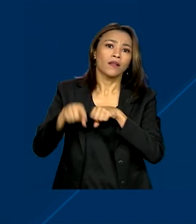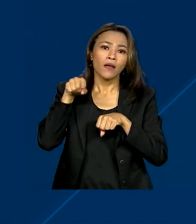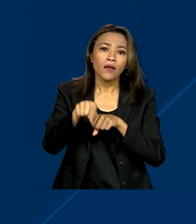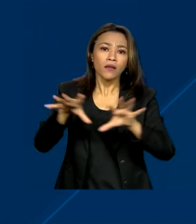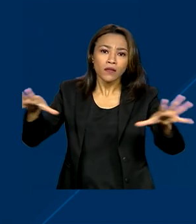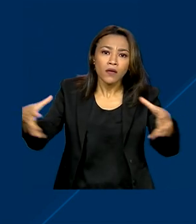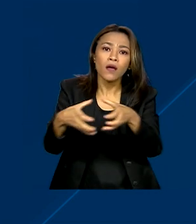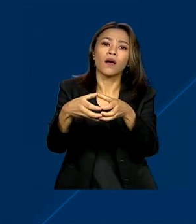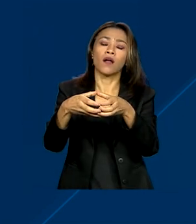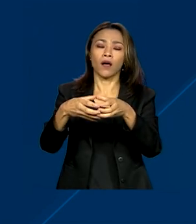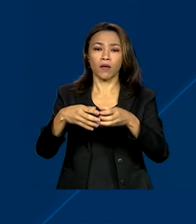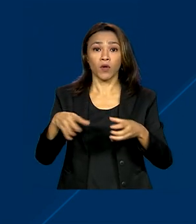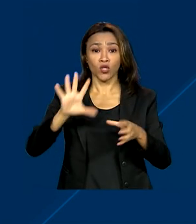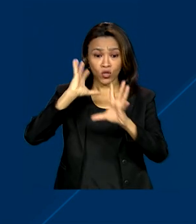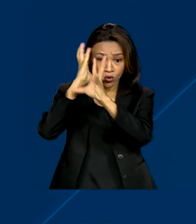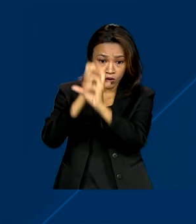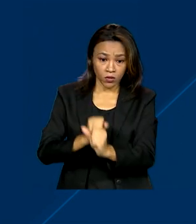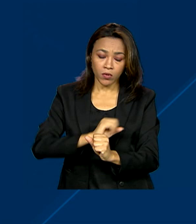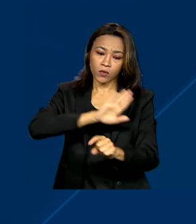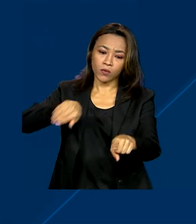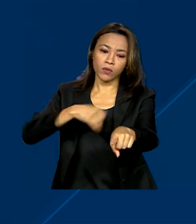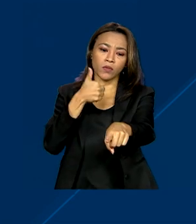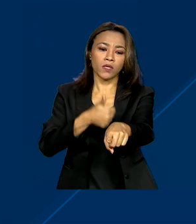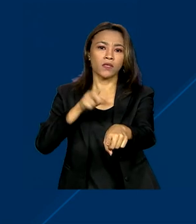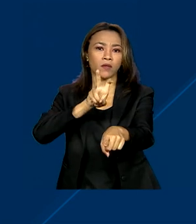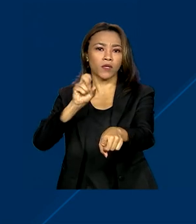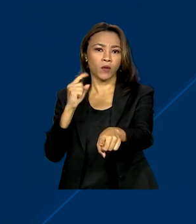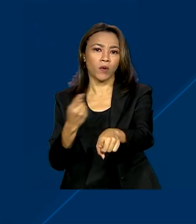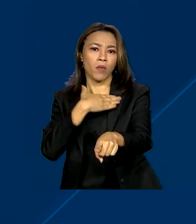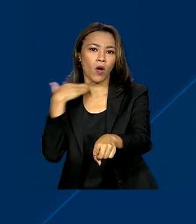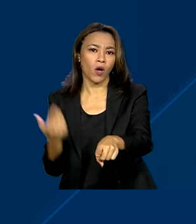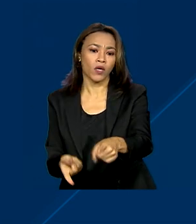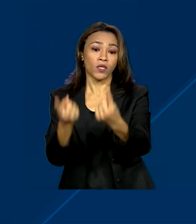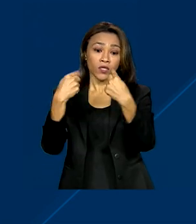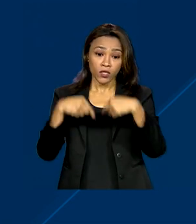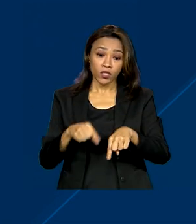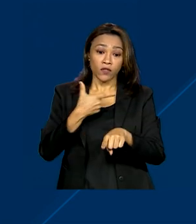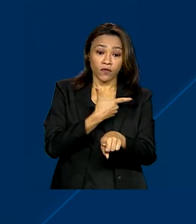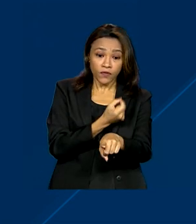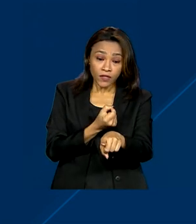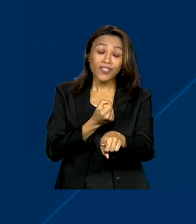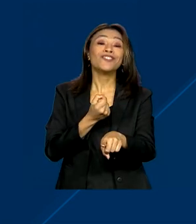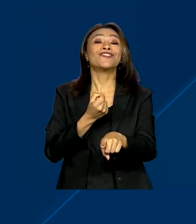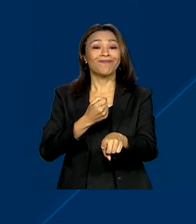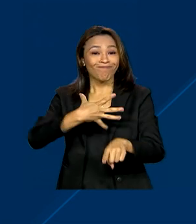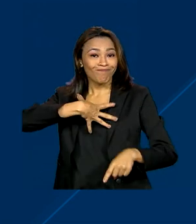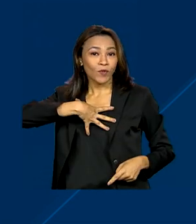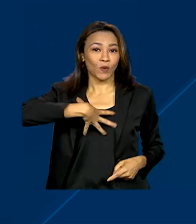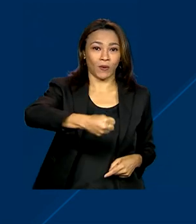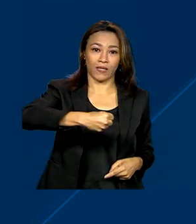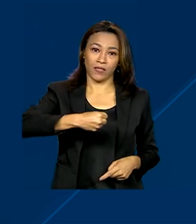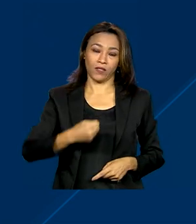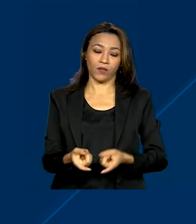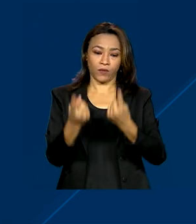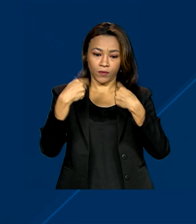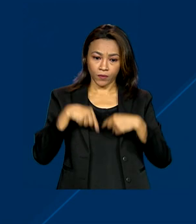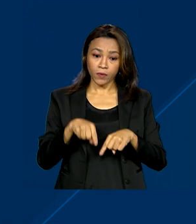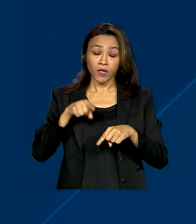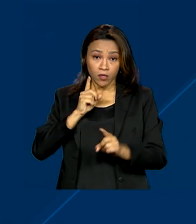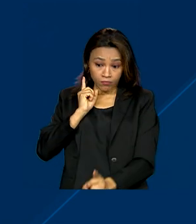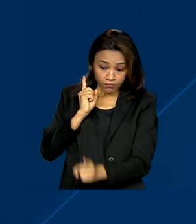população. No total, foram 151 mortes, incluindo 20 casos de suicídio. Das vítimas